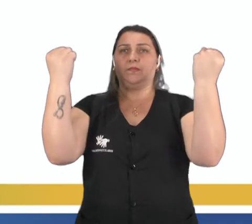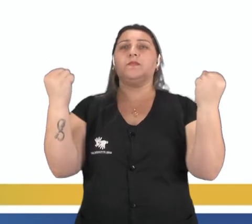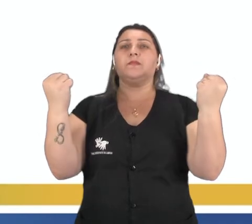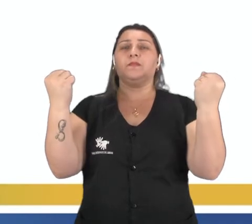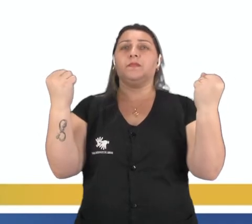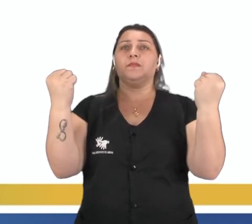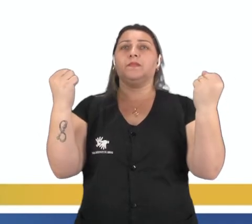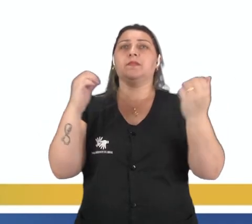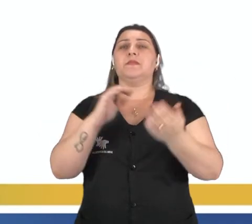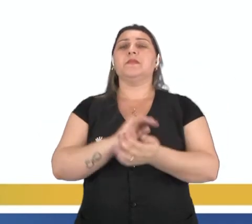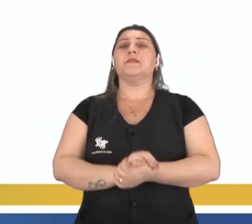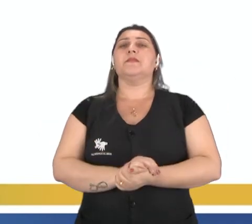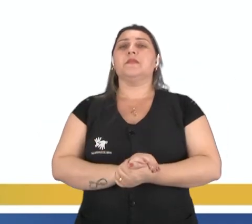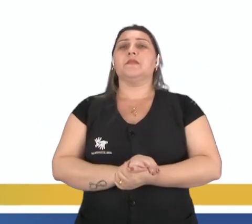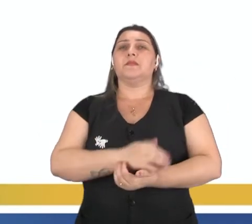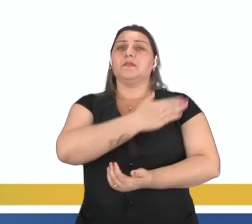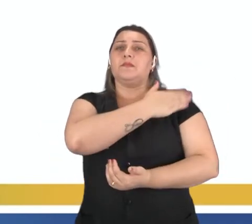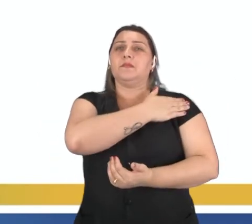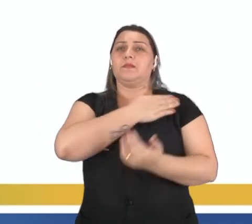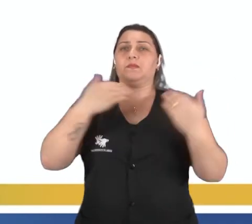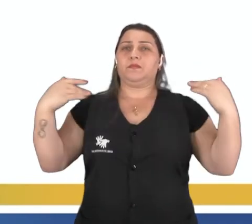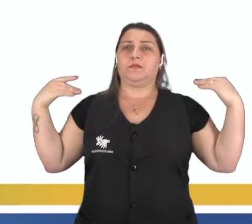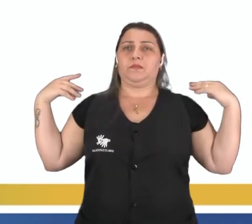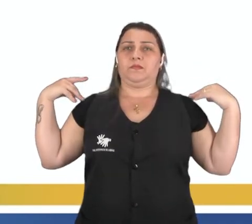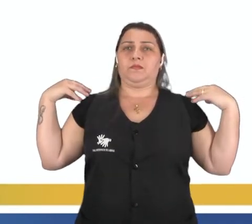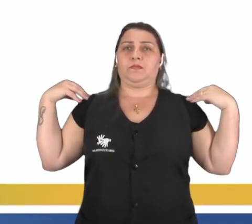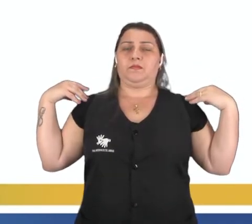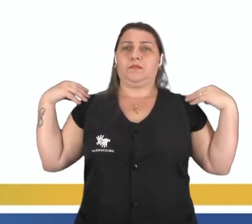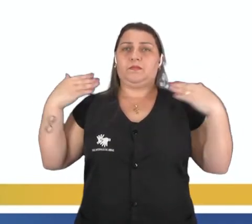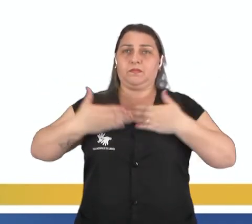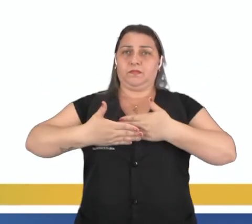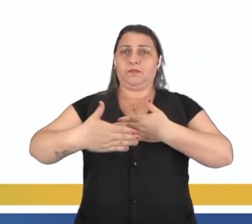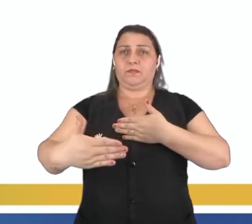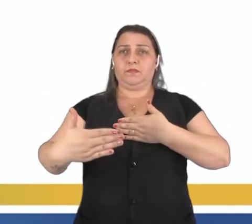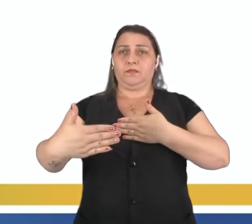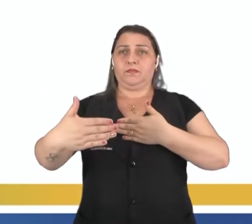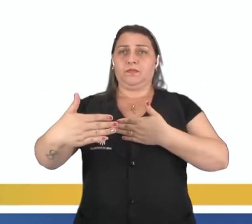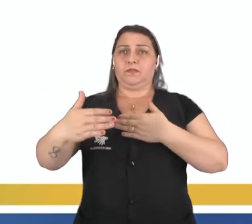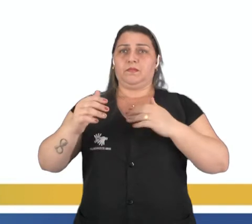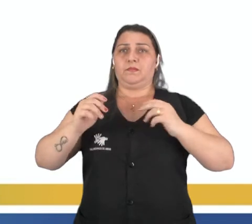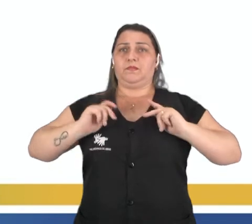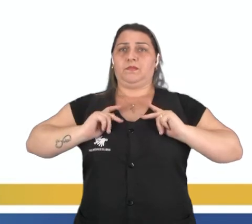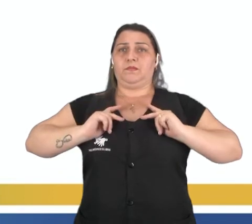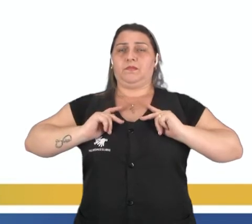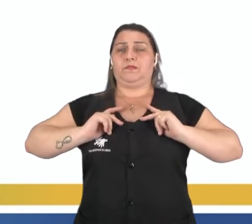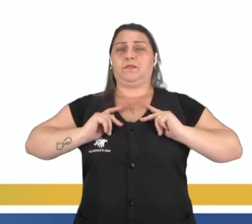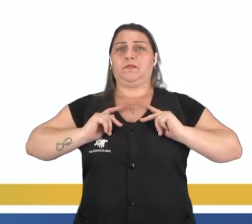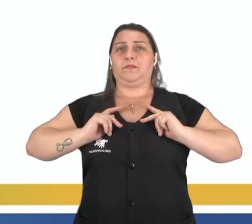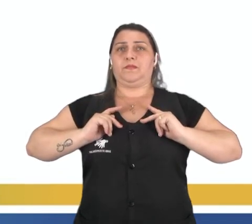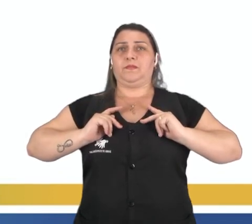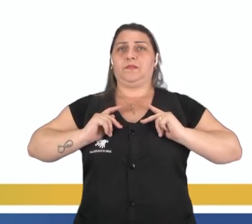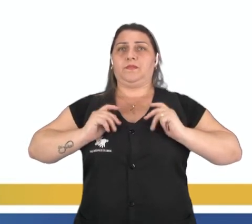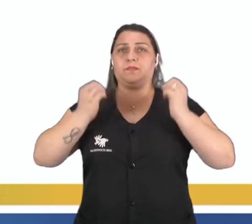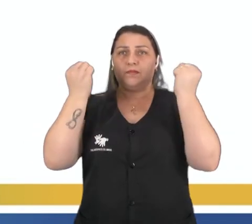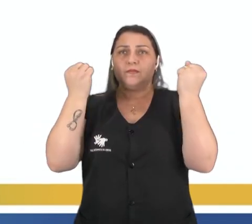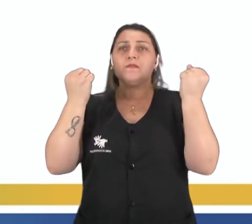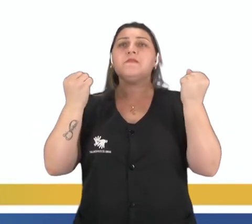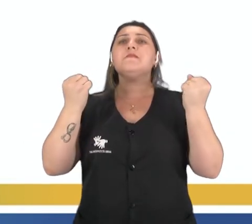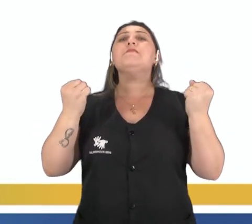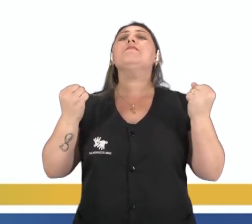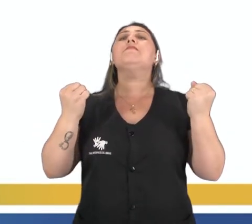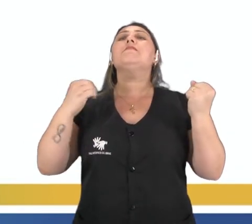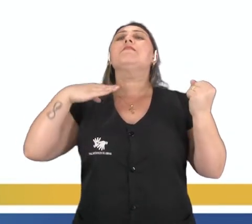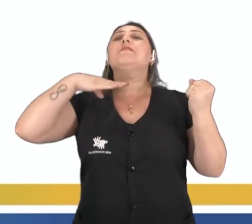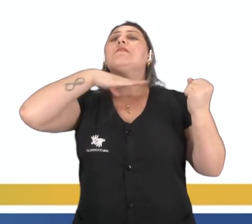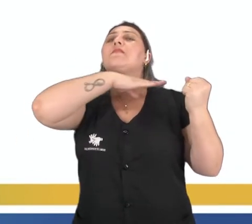correspondendo à largura dos ombros Partindo dessa posição o indivíduo eleva seu corpo até que seu